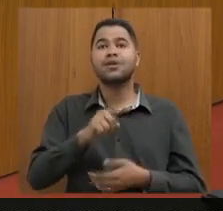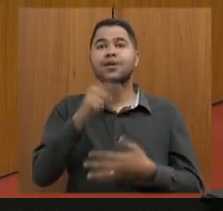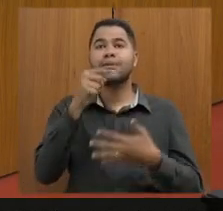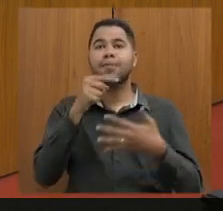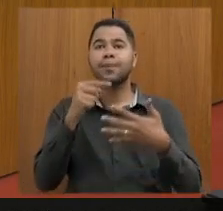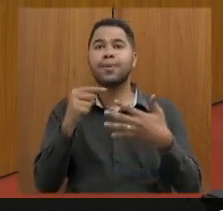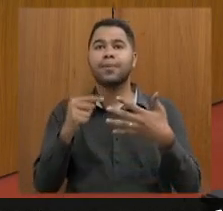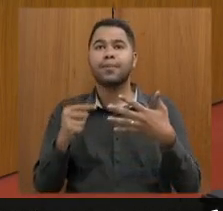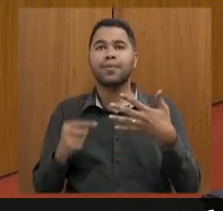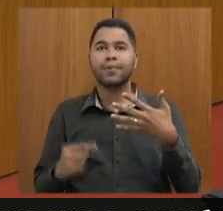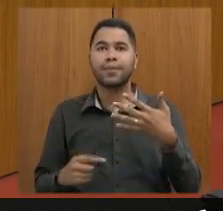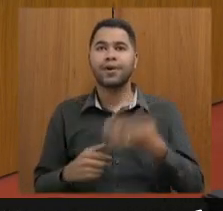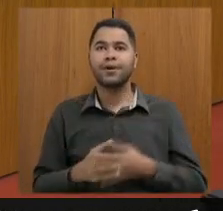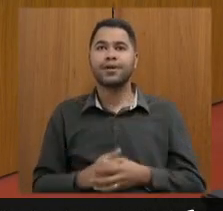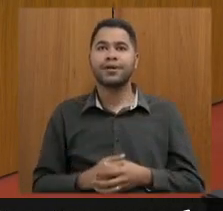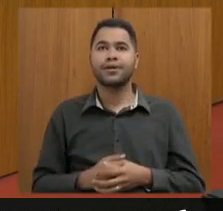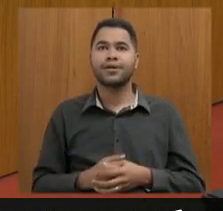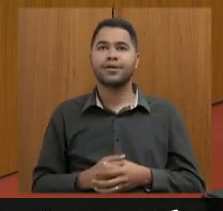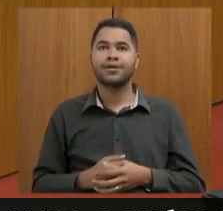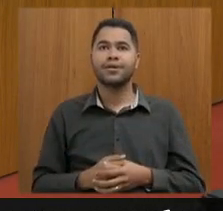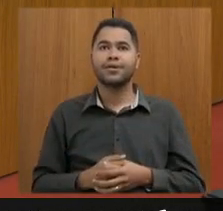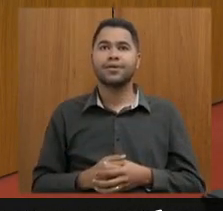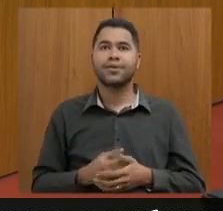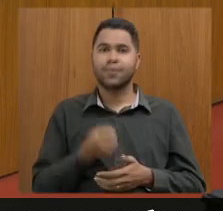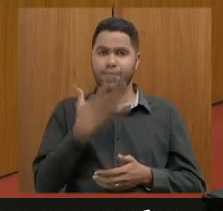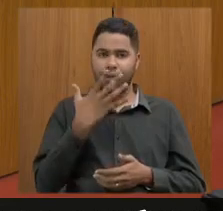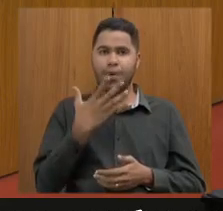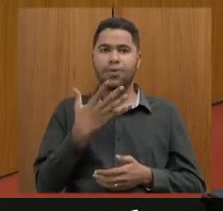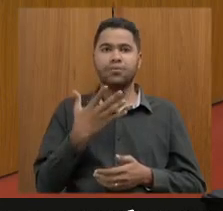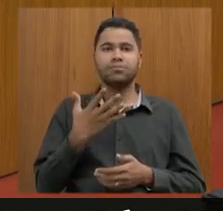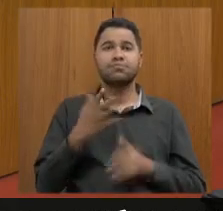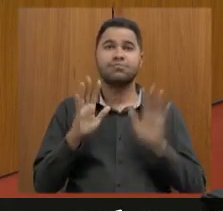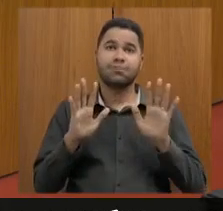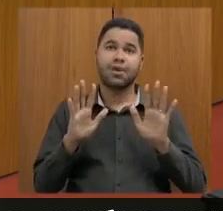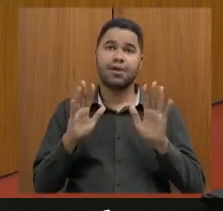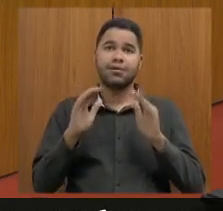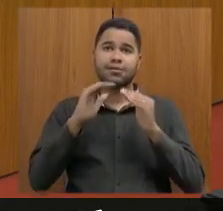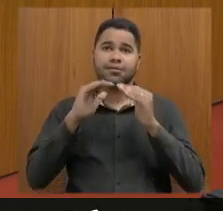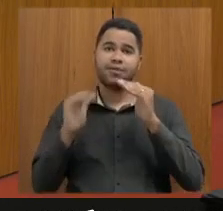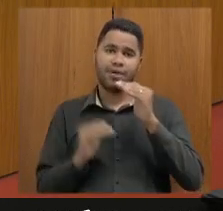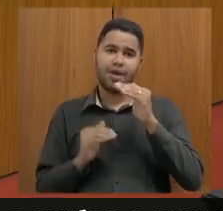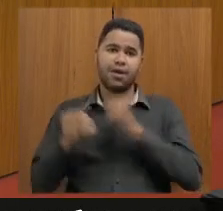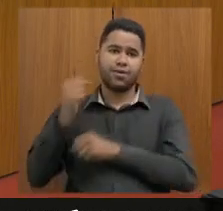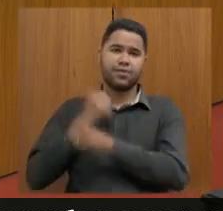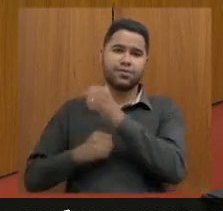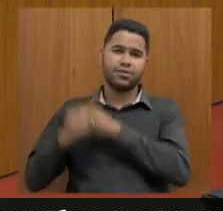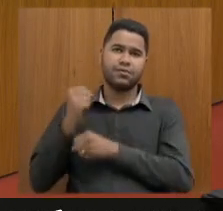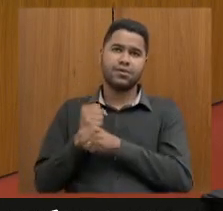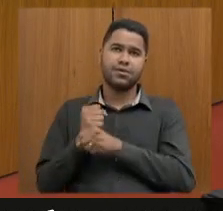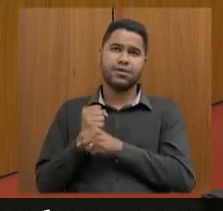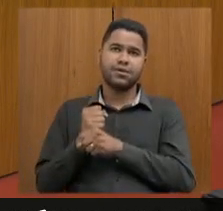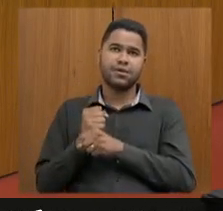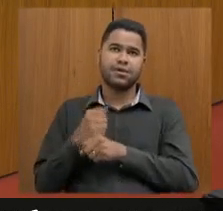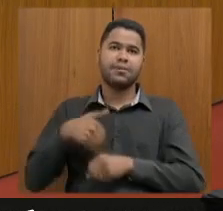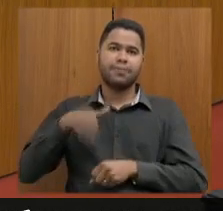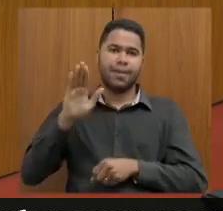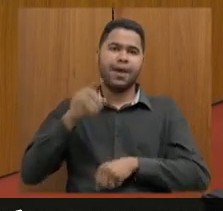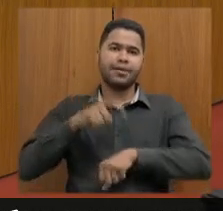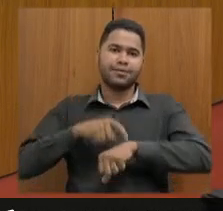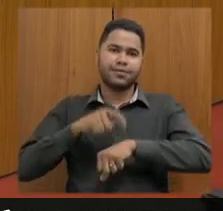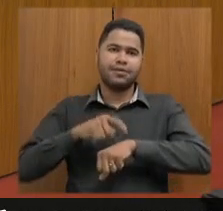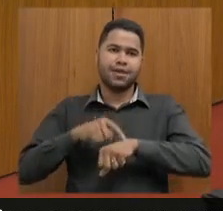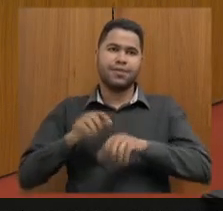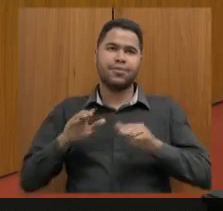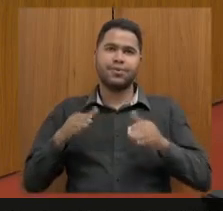bom de parlamentares, mas inferior aos anos anteriores. Então, a gente tem mais tempo para se